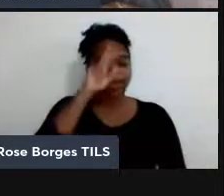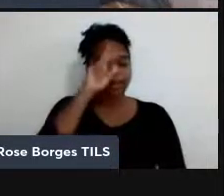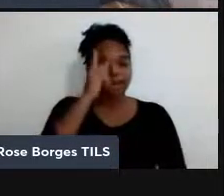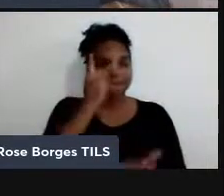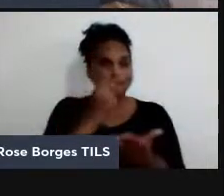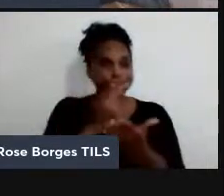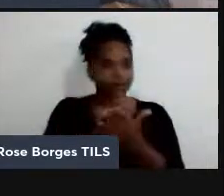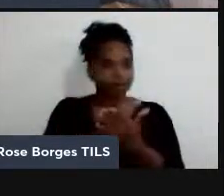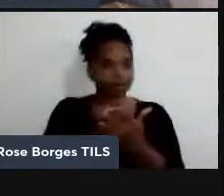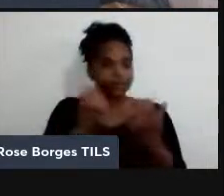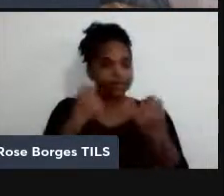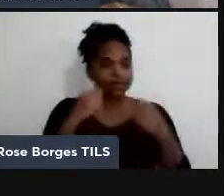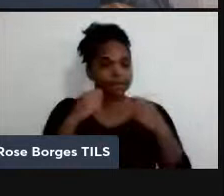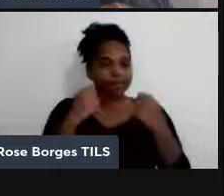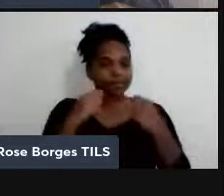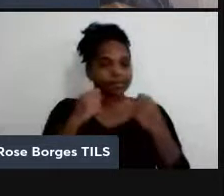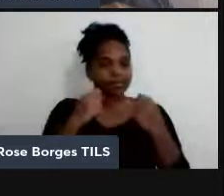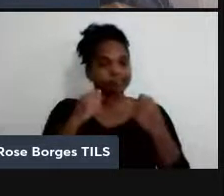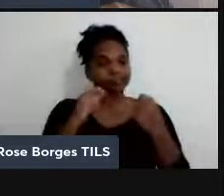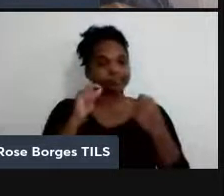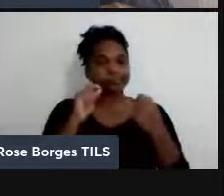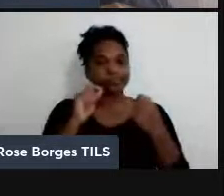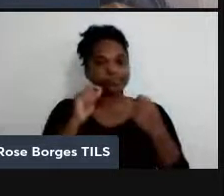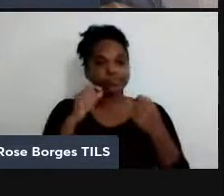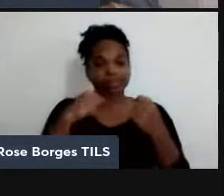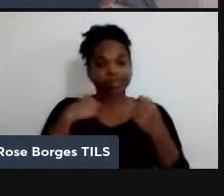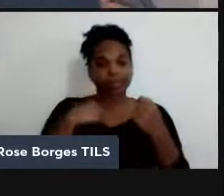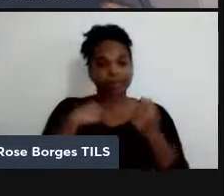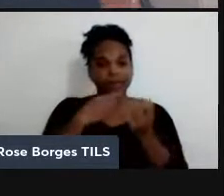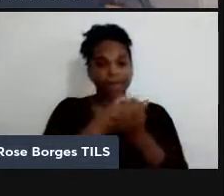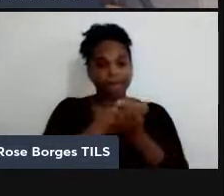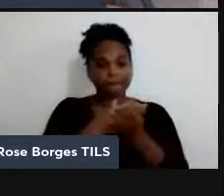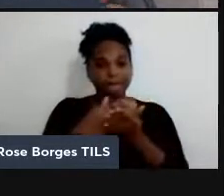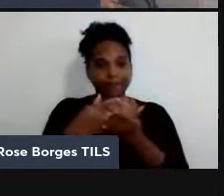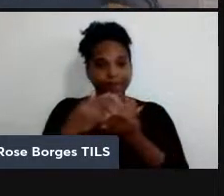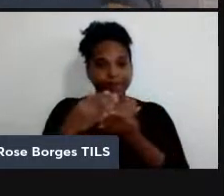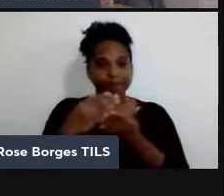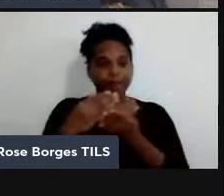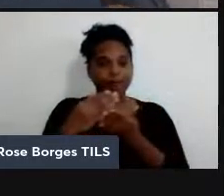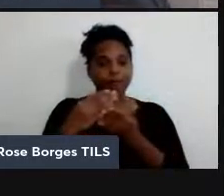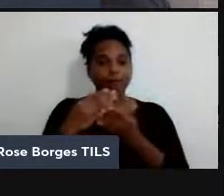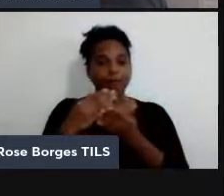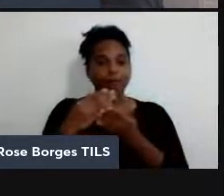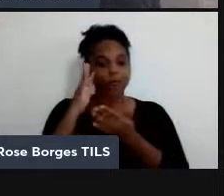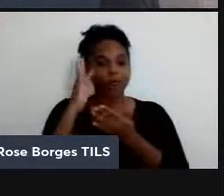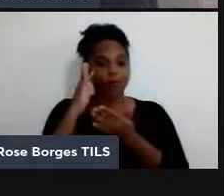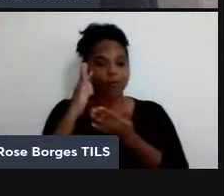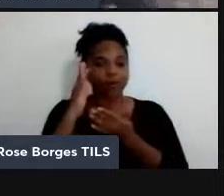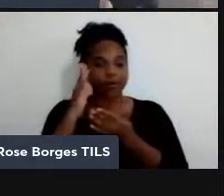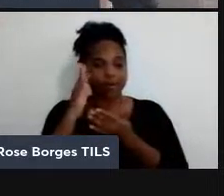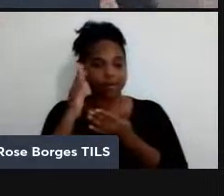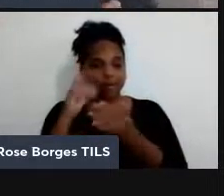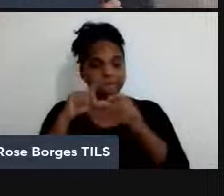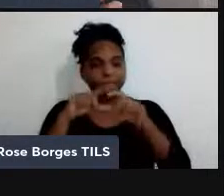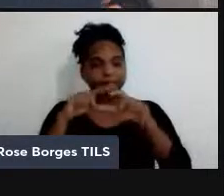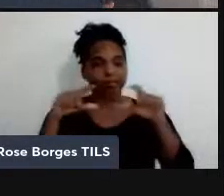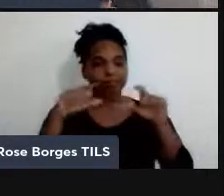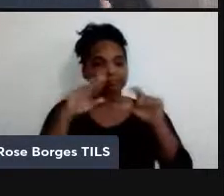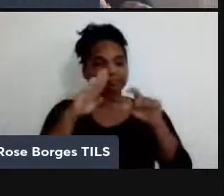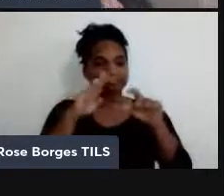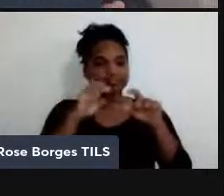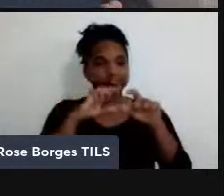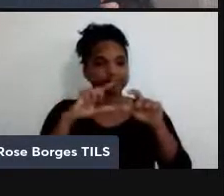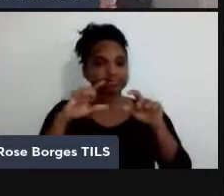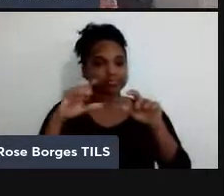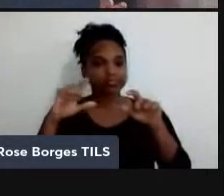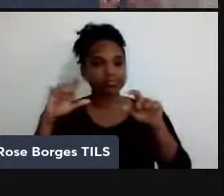aqui o Teorema de Bell, porque não dava para não falar dele, mas continuando, né? Um outro elemento que também é muito importante, então a gente já falou aí